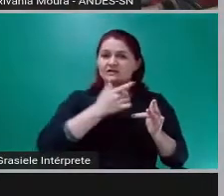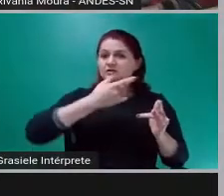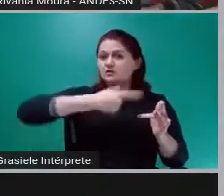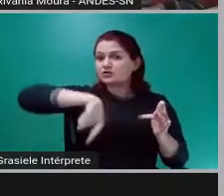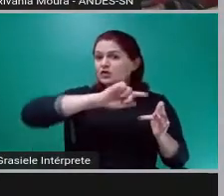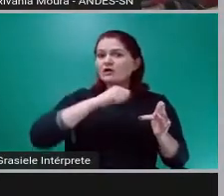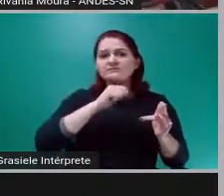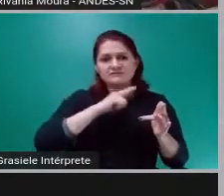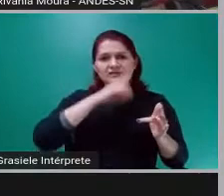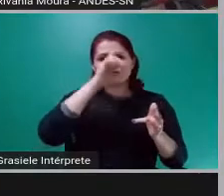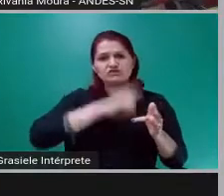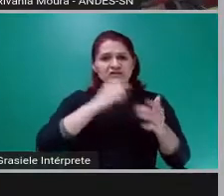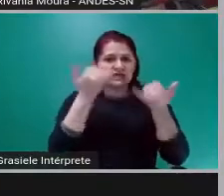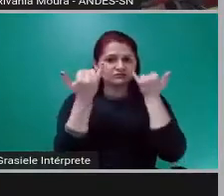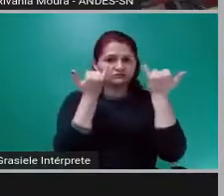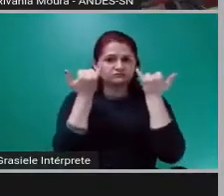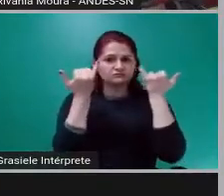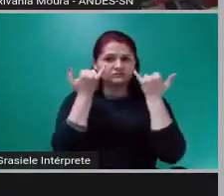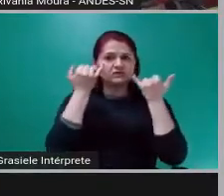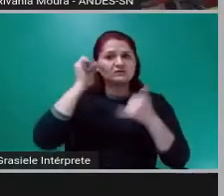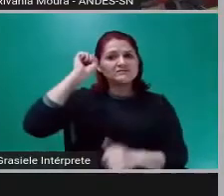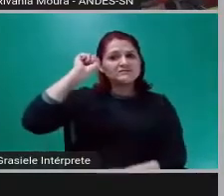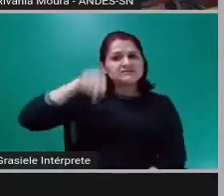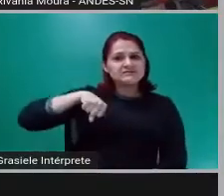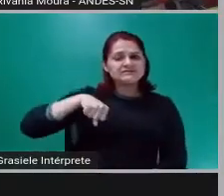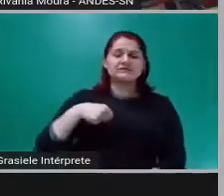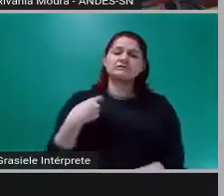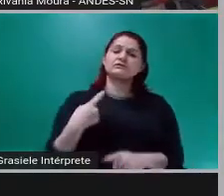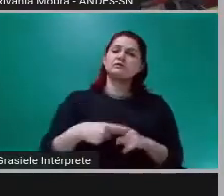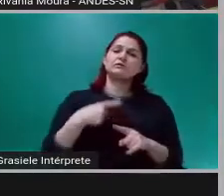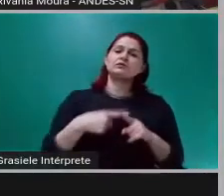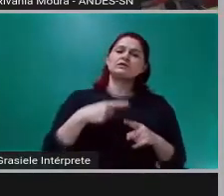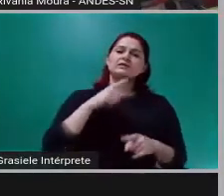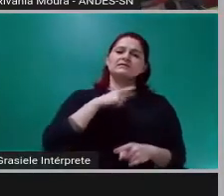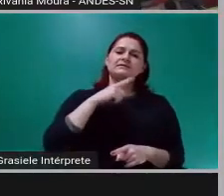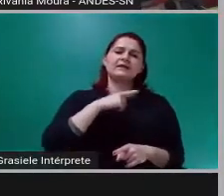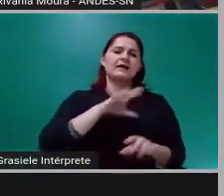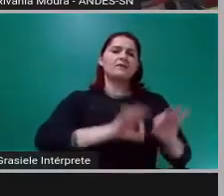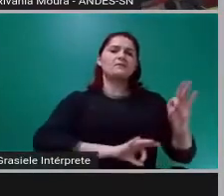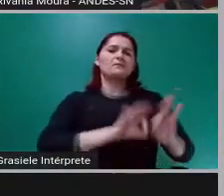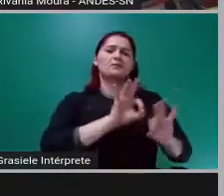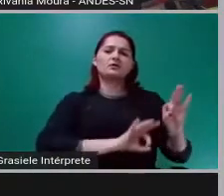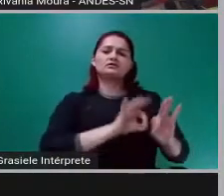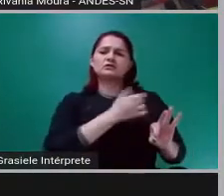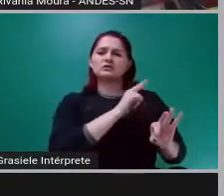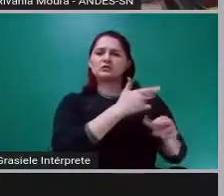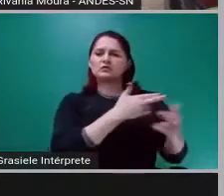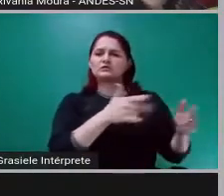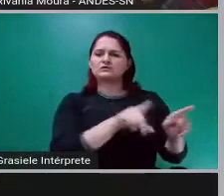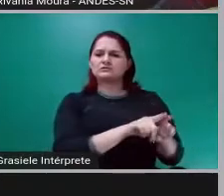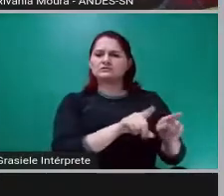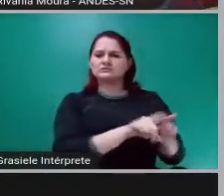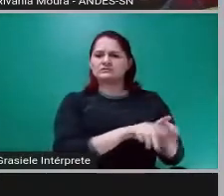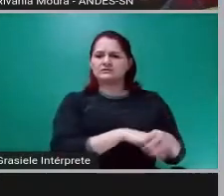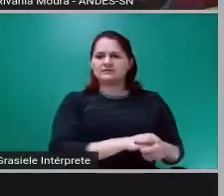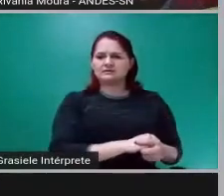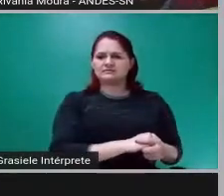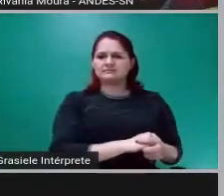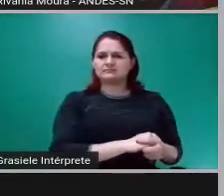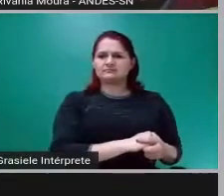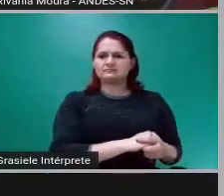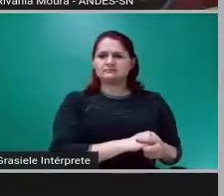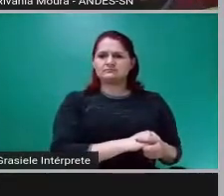embutidas em projetos que não têm a ver com aquele processo, para abrir brechas, para